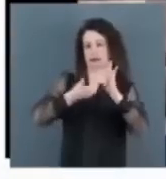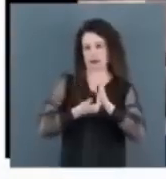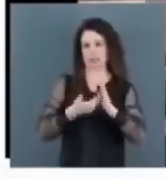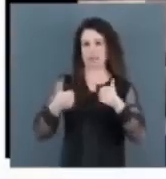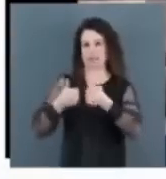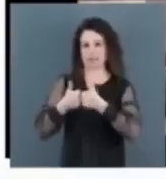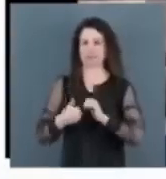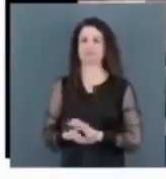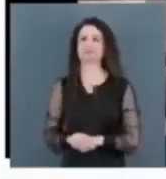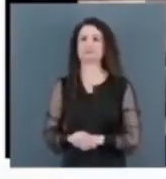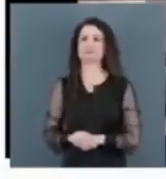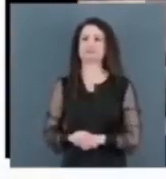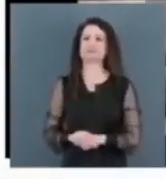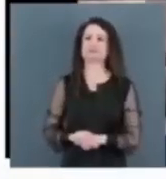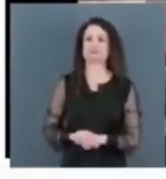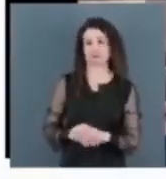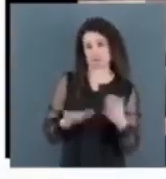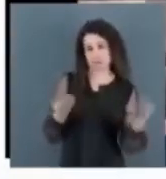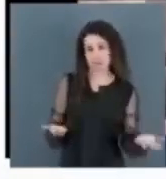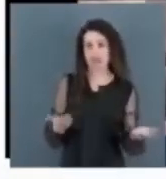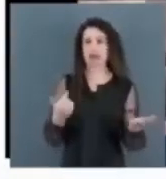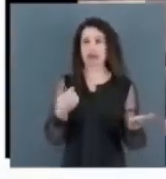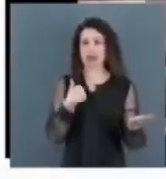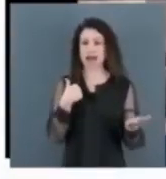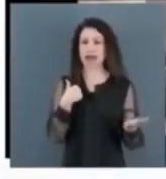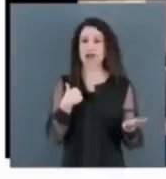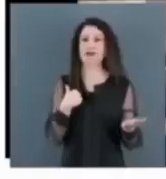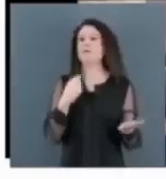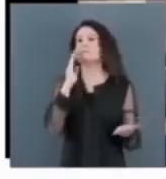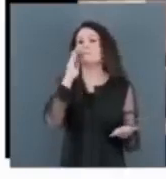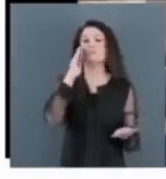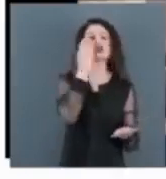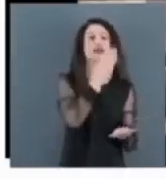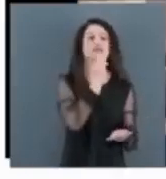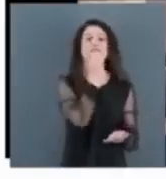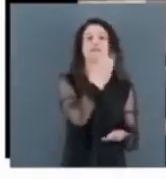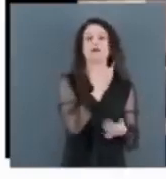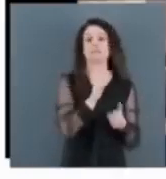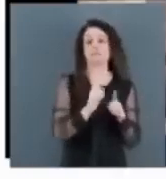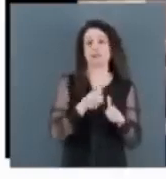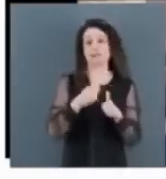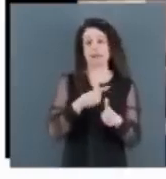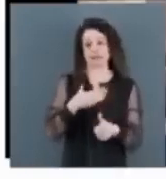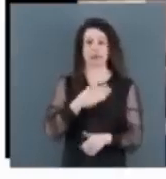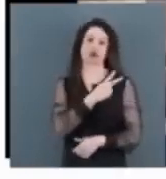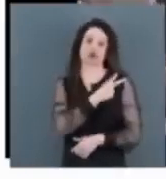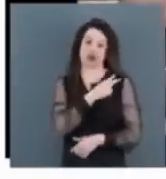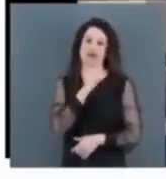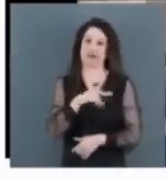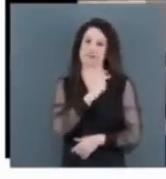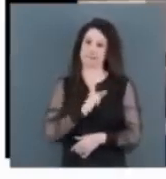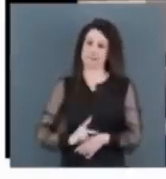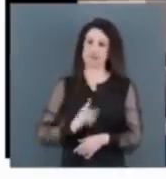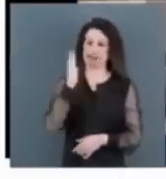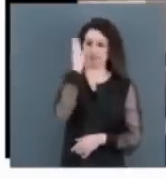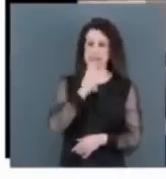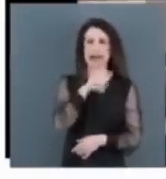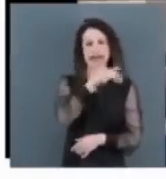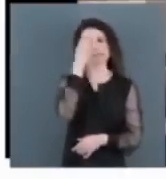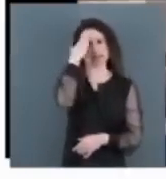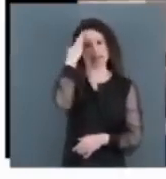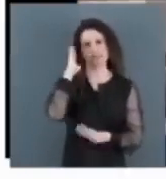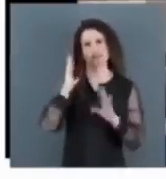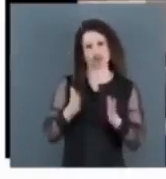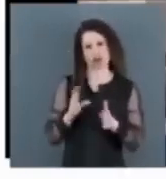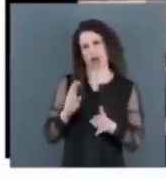E, obviamente, o primeiro telefonema que eu dei foi o presidente da República, meu chefe imediato. Ele já sabia, óbvio.